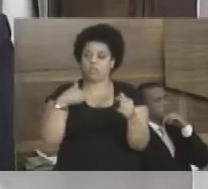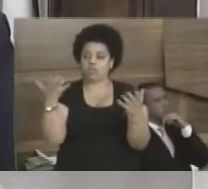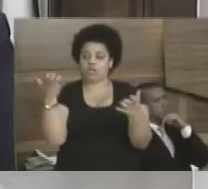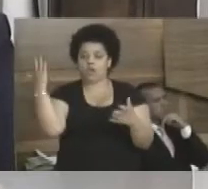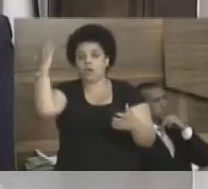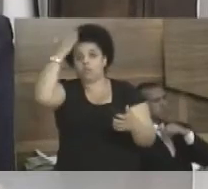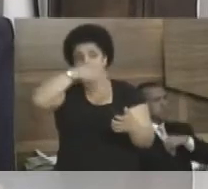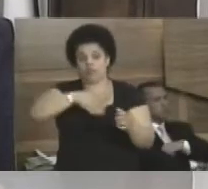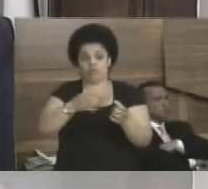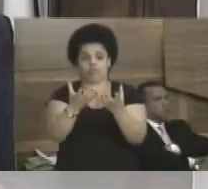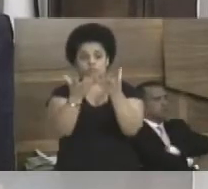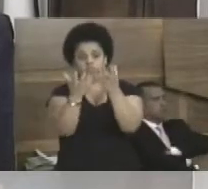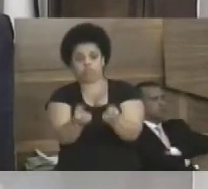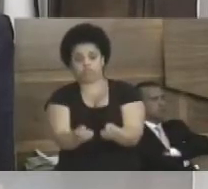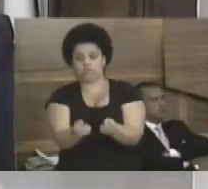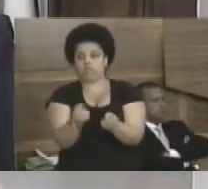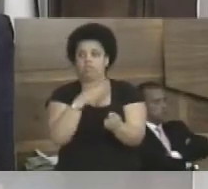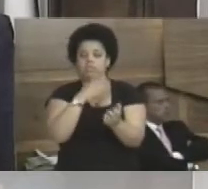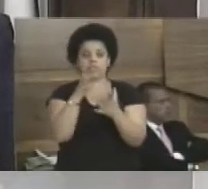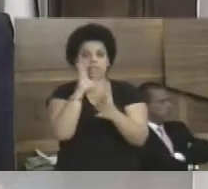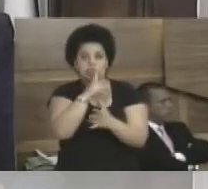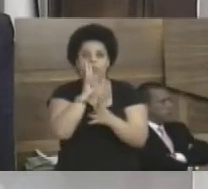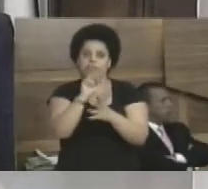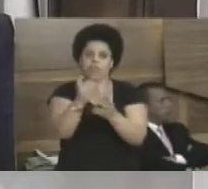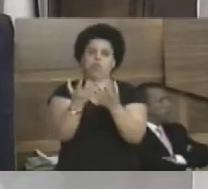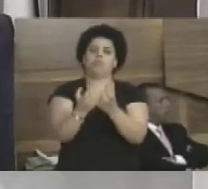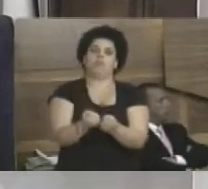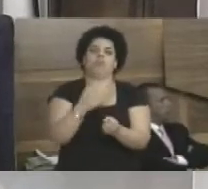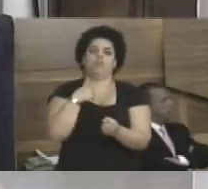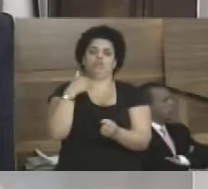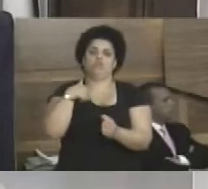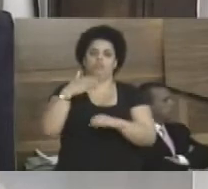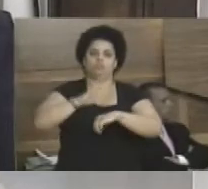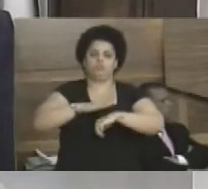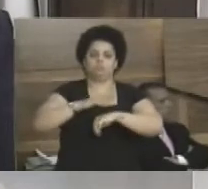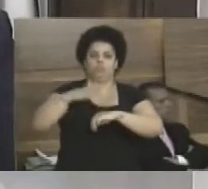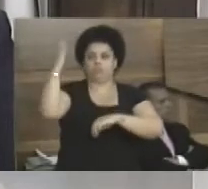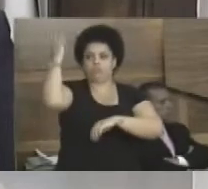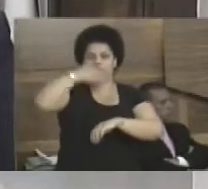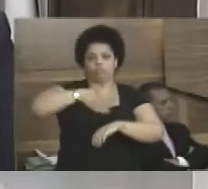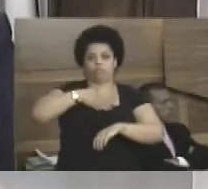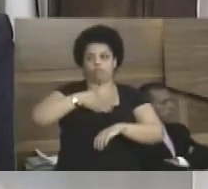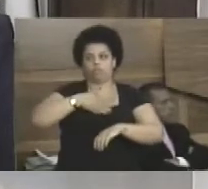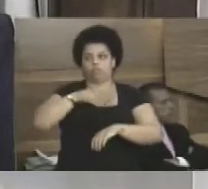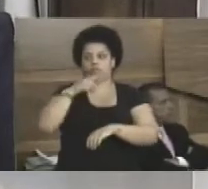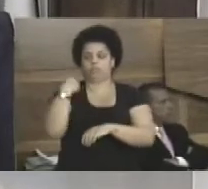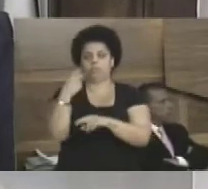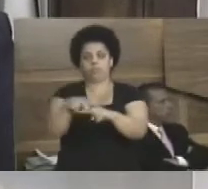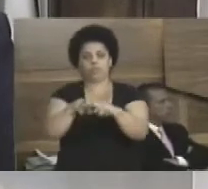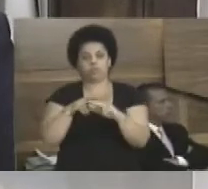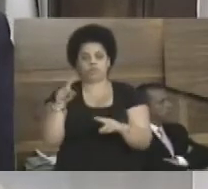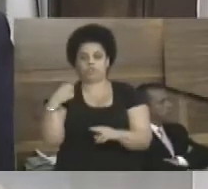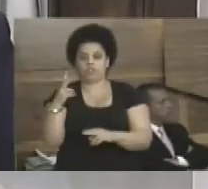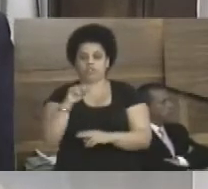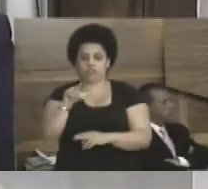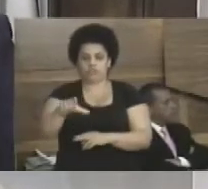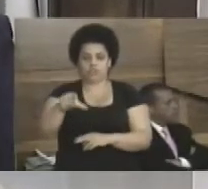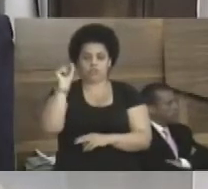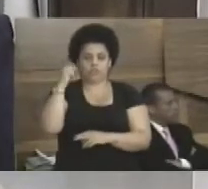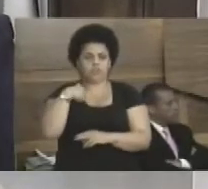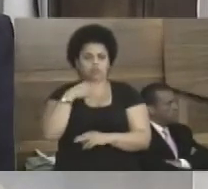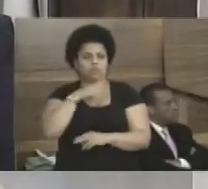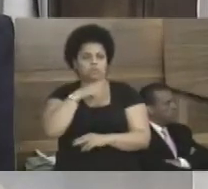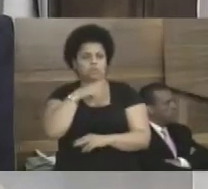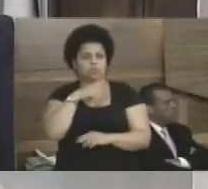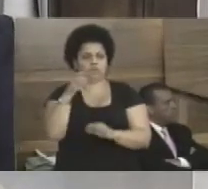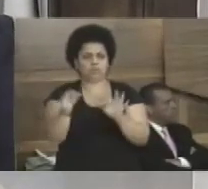aprovar, a gente vai aprovar, está correto de aprovar, a gente vai aprovar. Esse é o nosso papel, é para isso que nós fomos eleitos, então eu estou